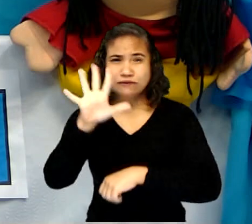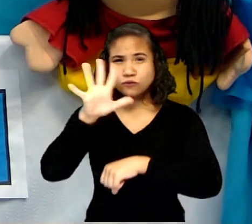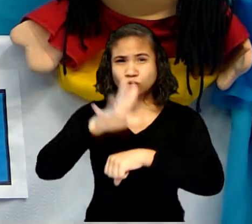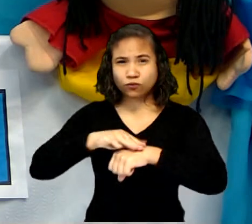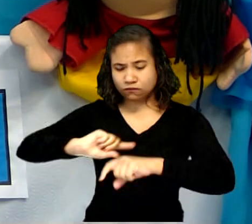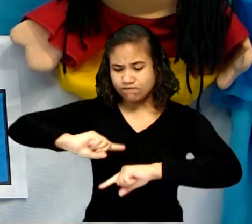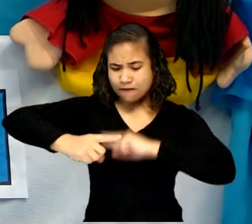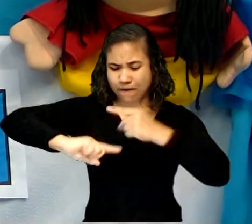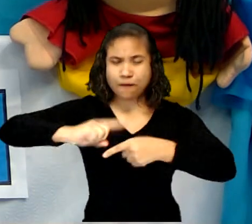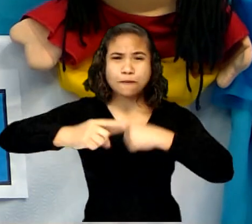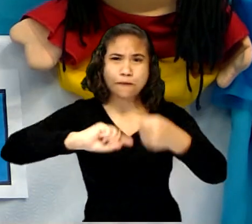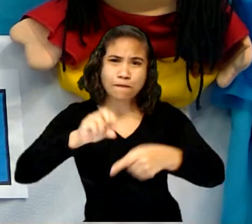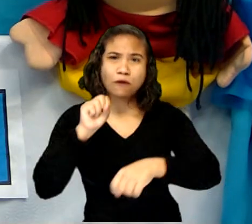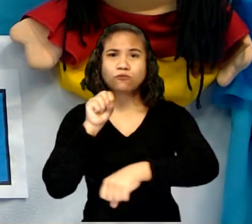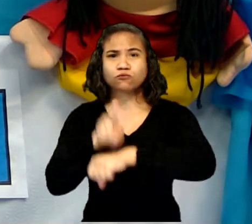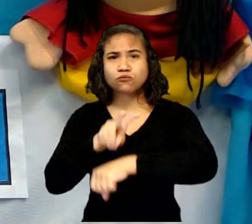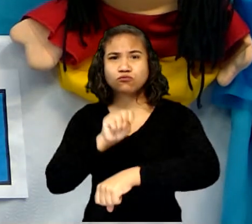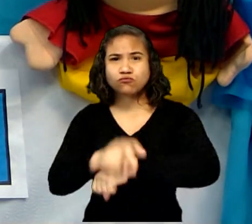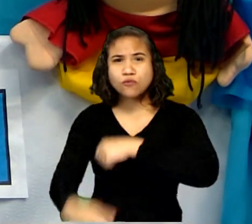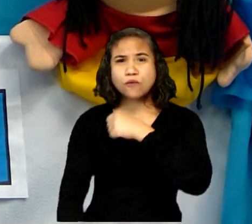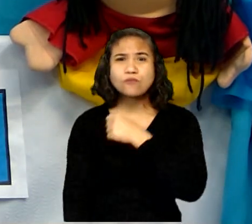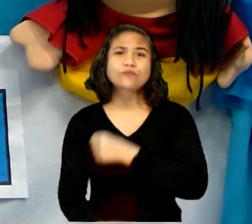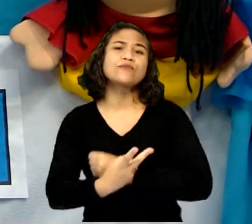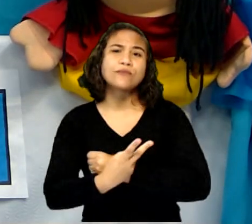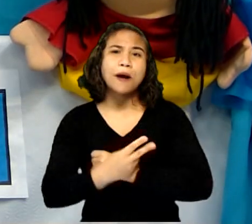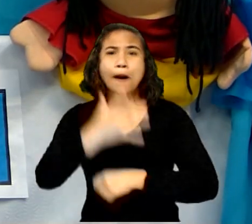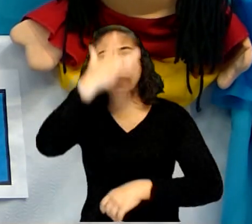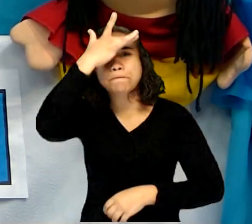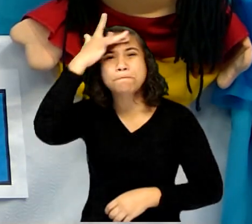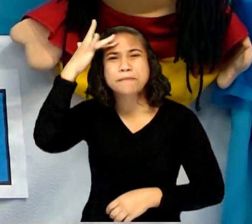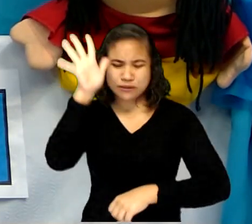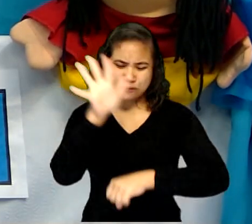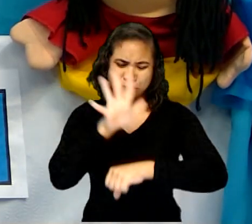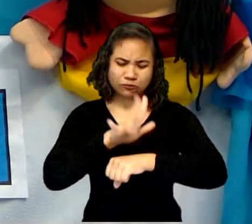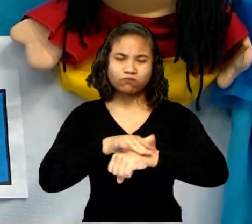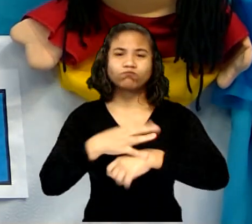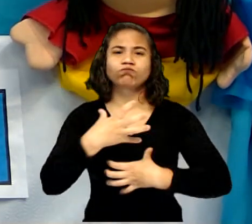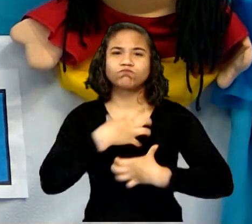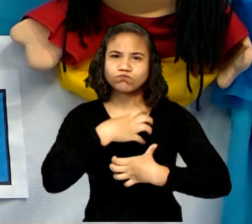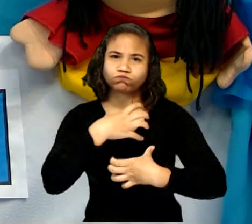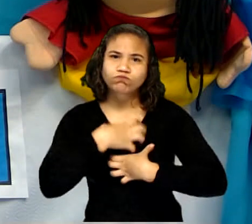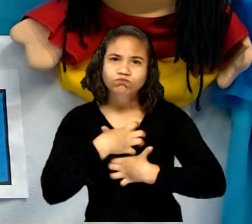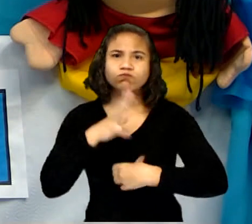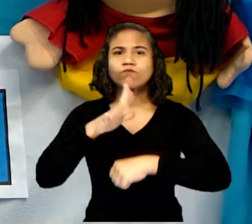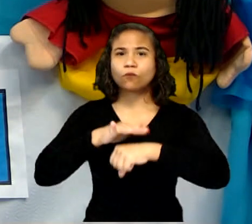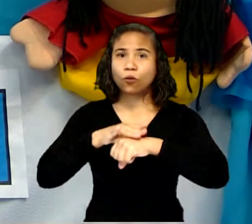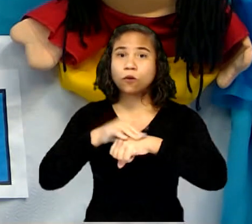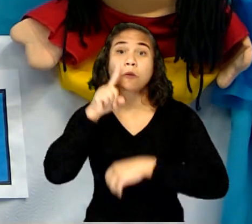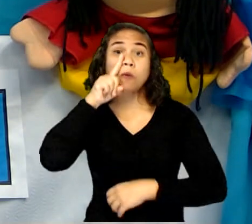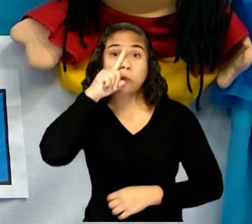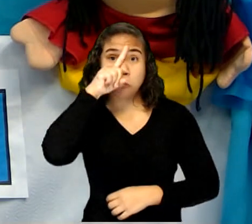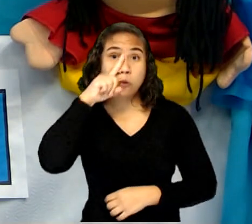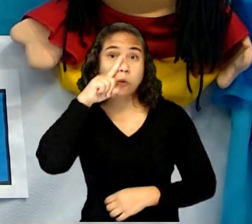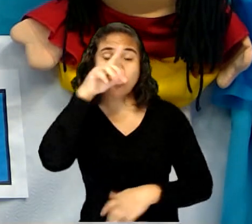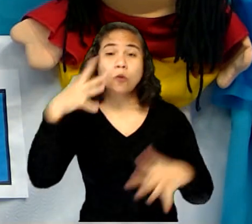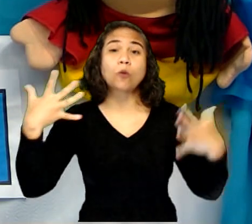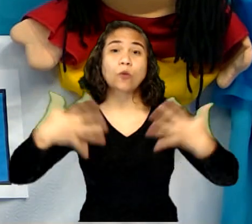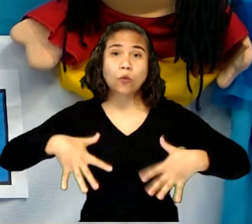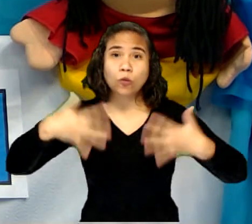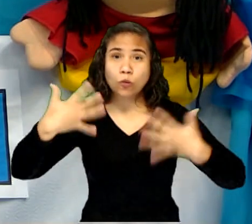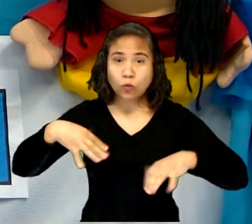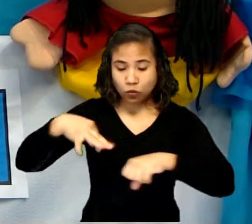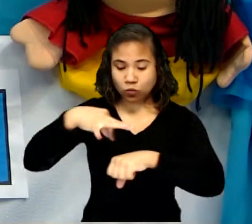pode transmitir o vírus para as pessoas. E essas pessoas ficam doentes. São doenças perigosas, como